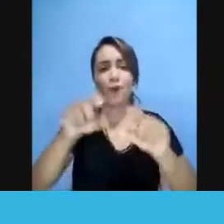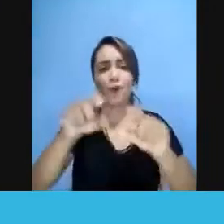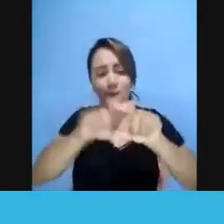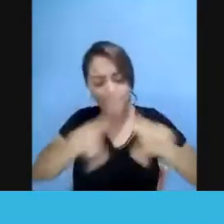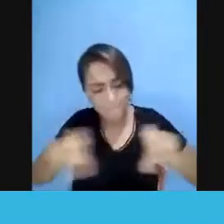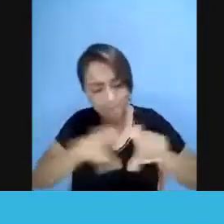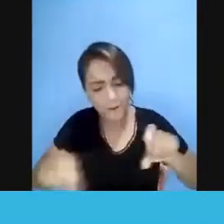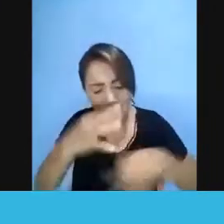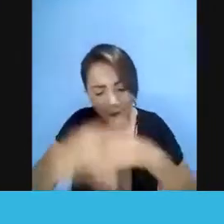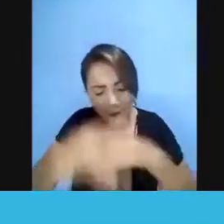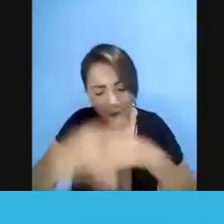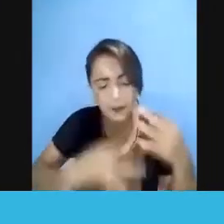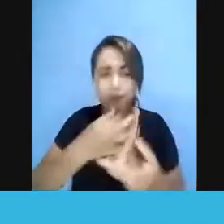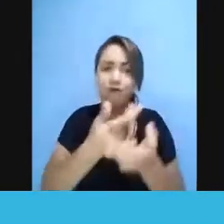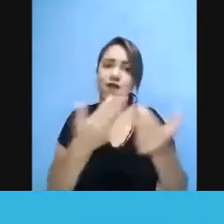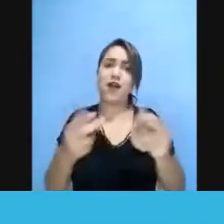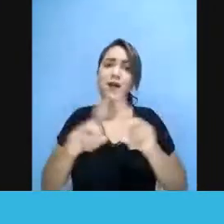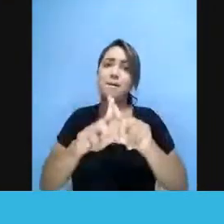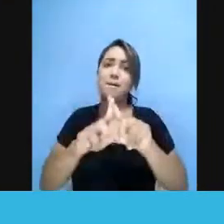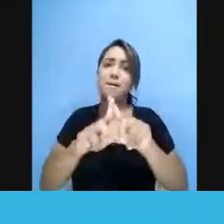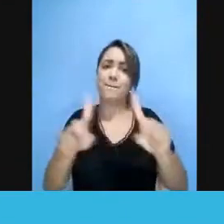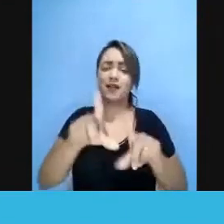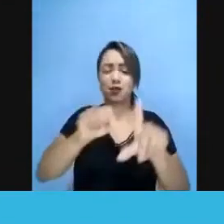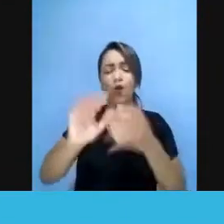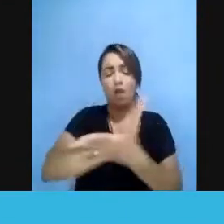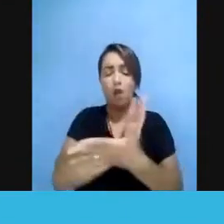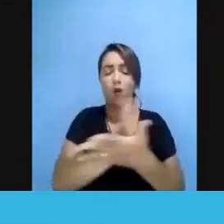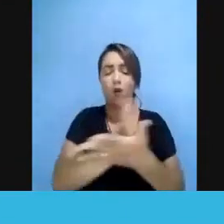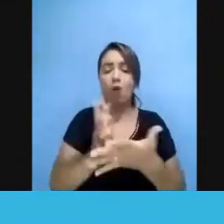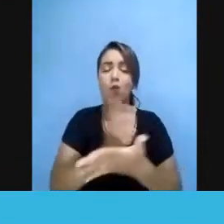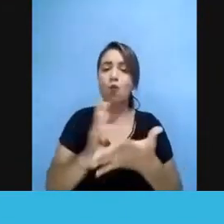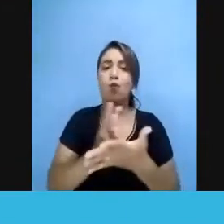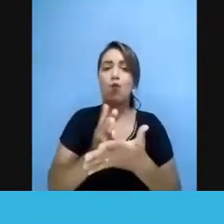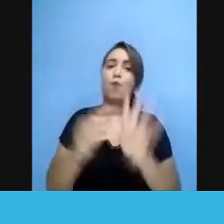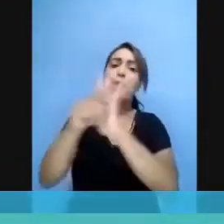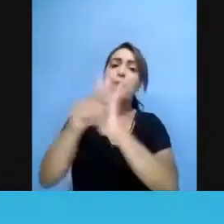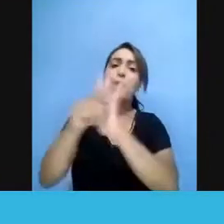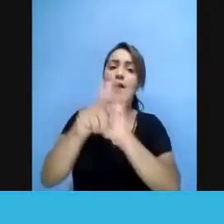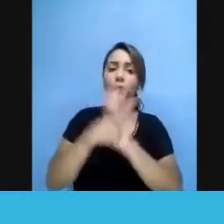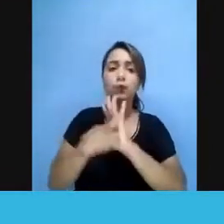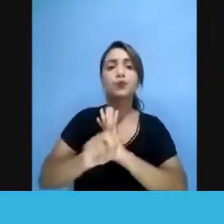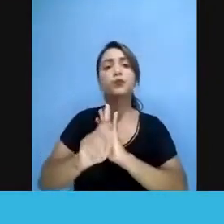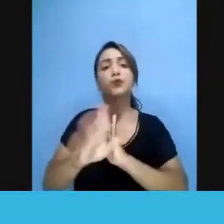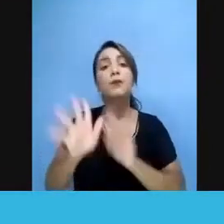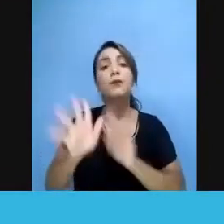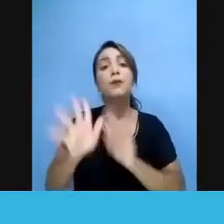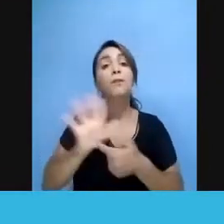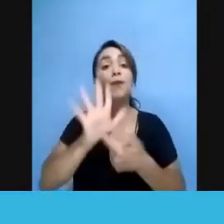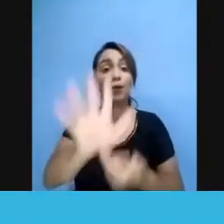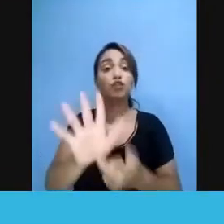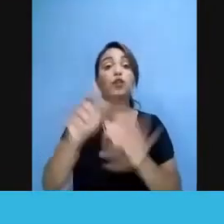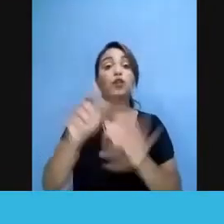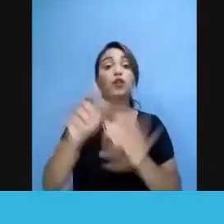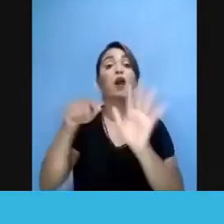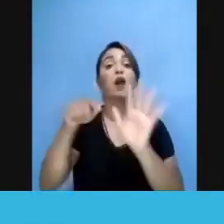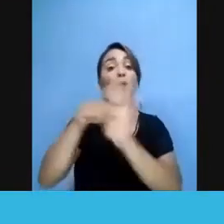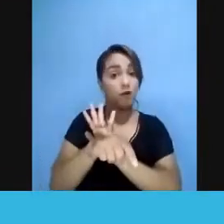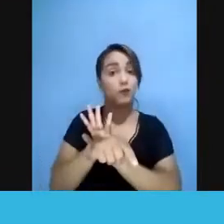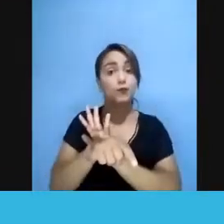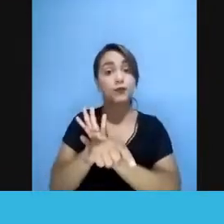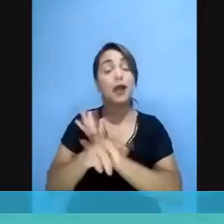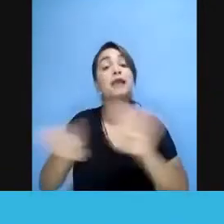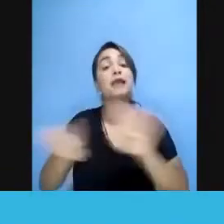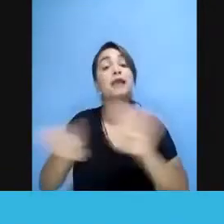todas, mas vamos conseguir pegar pelo menos alguns comentários para colocar como perguntas aqui, e também,